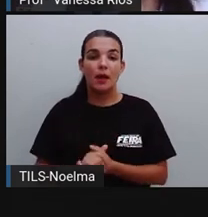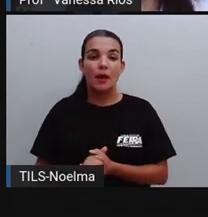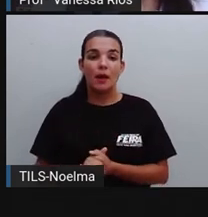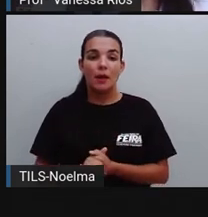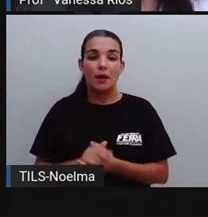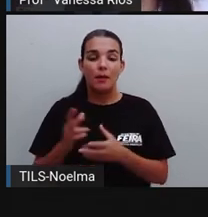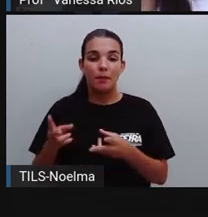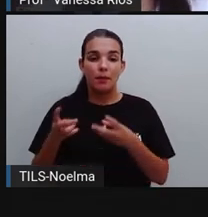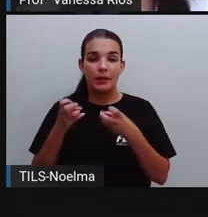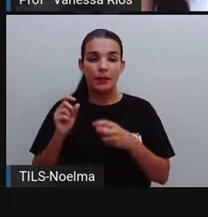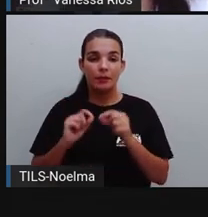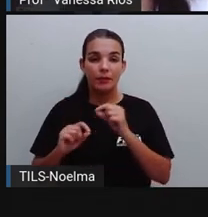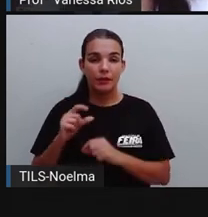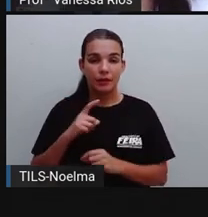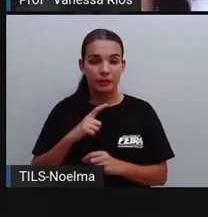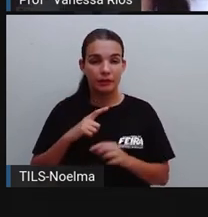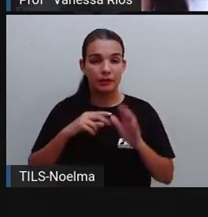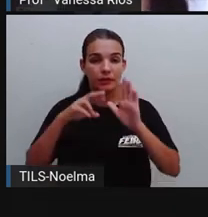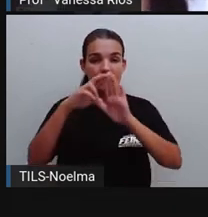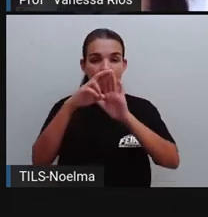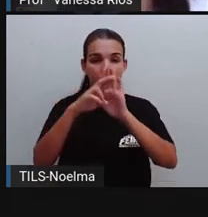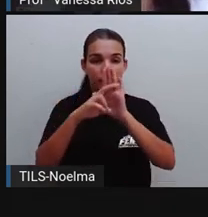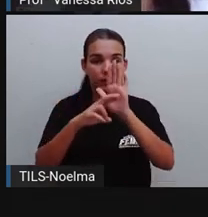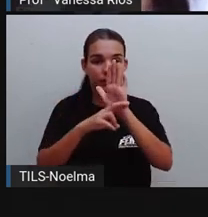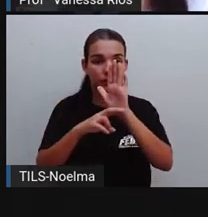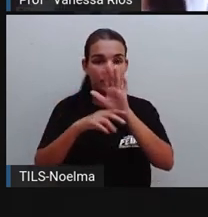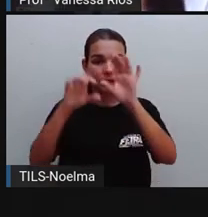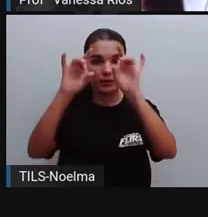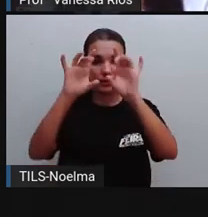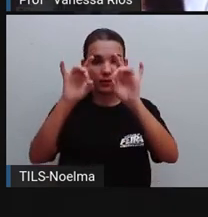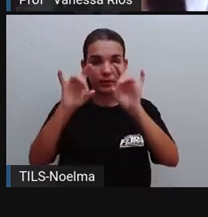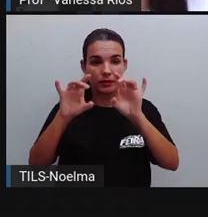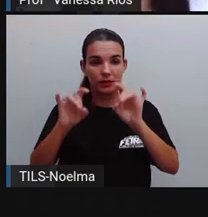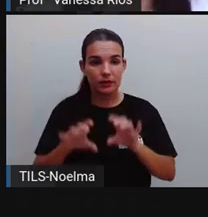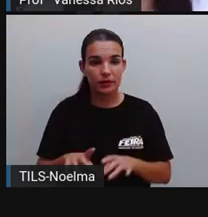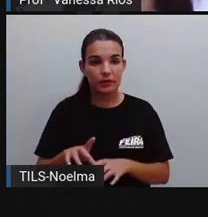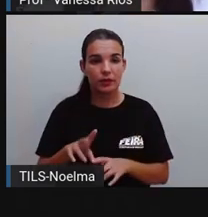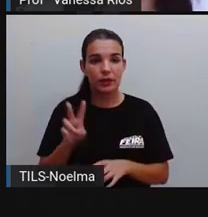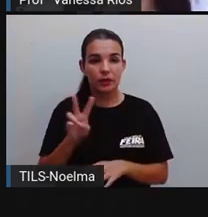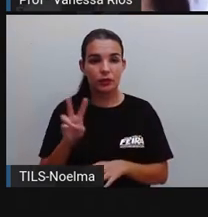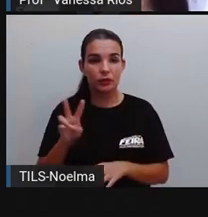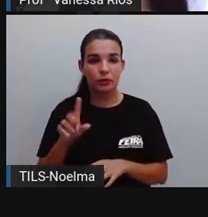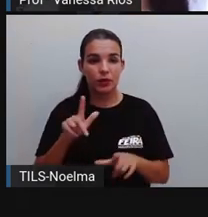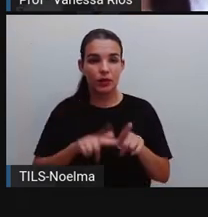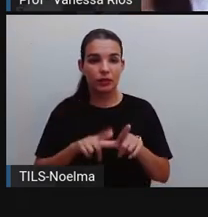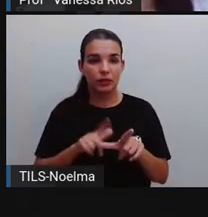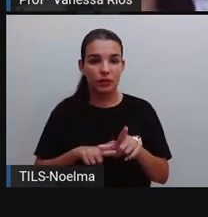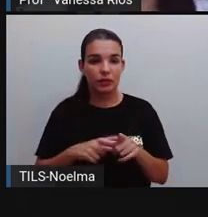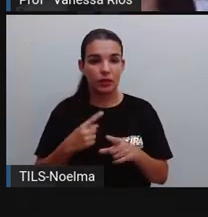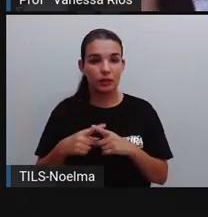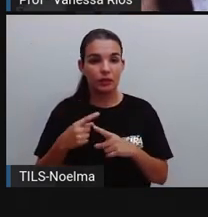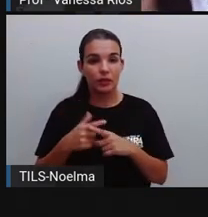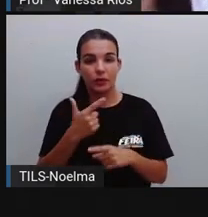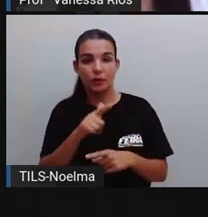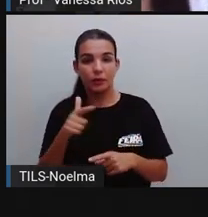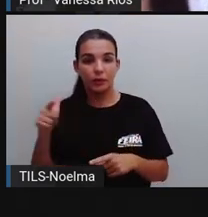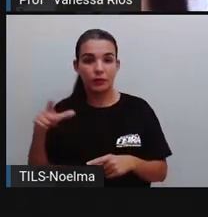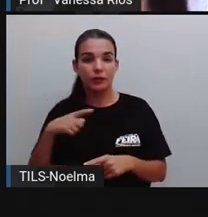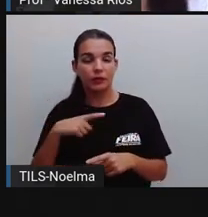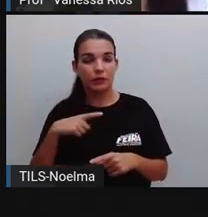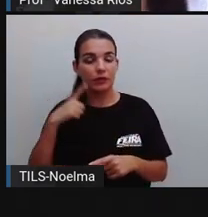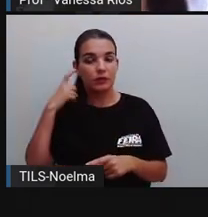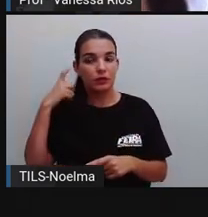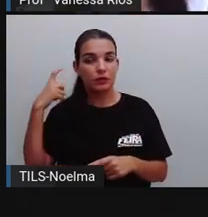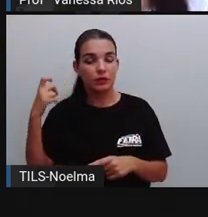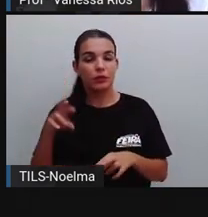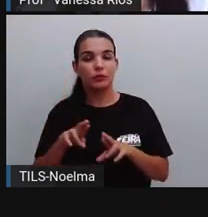percebe, né? Que existem aí regras específicas para a utilização dessas duas letras, porque, como muitas outras, elas possuem